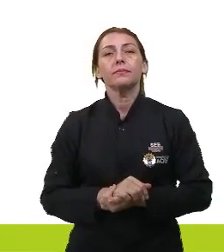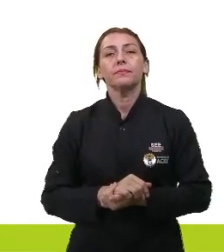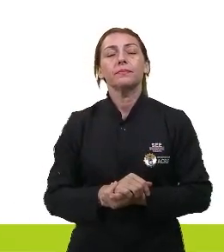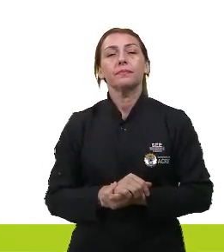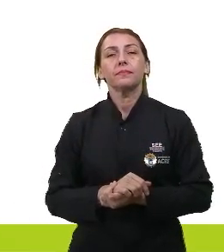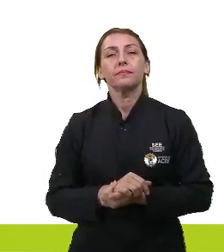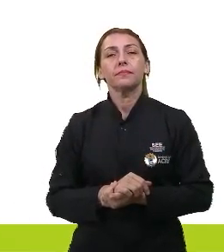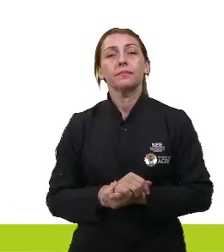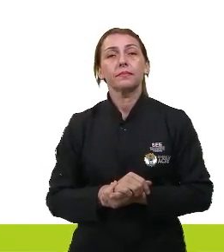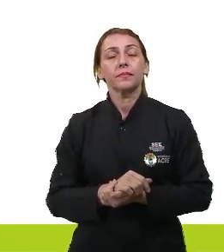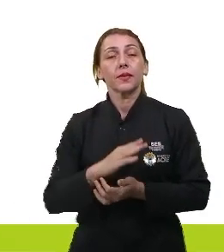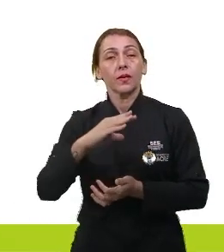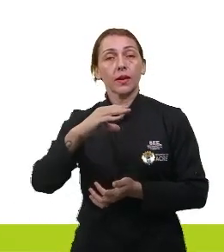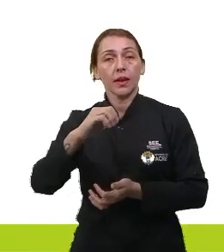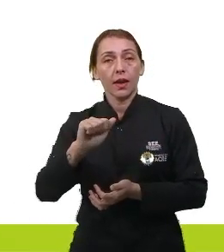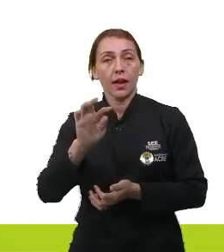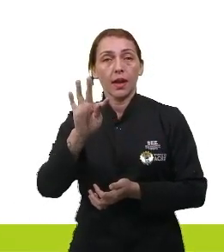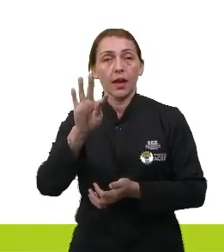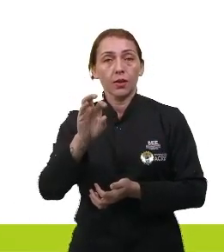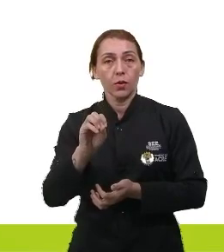ela é o cátodo.